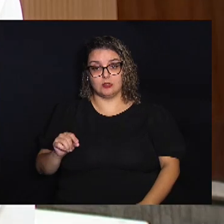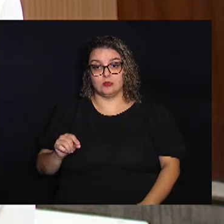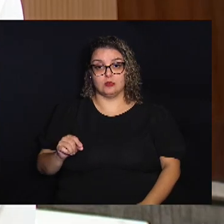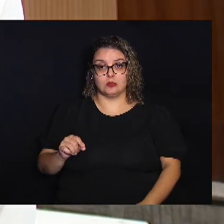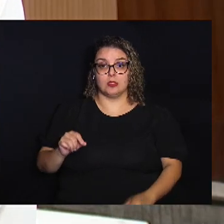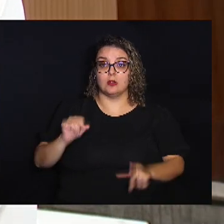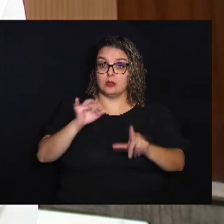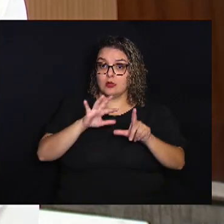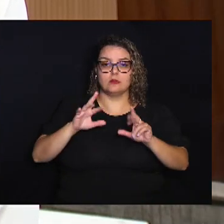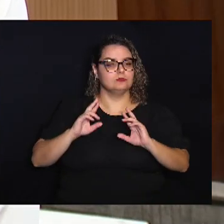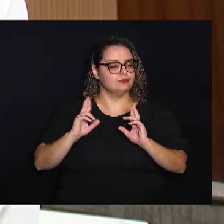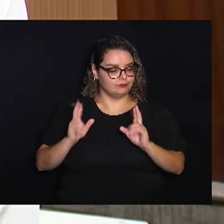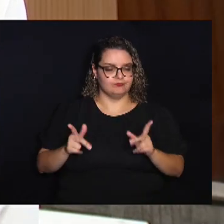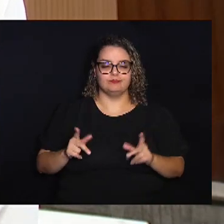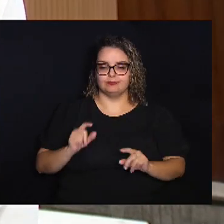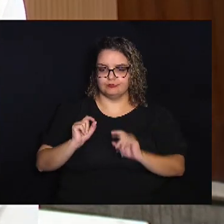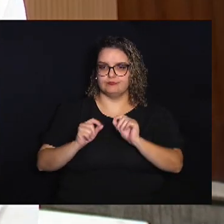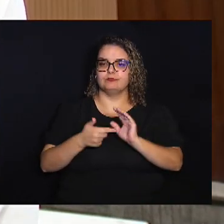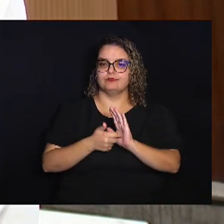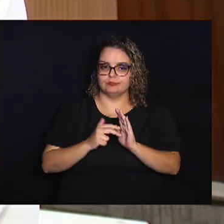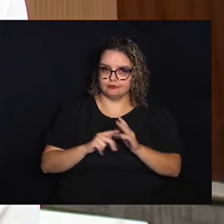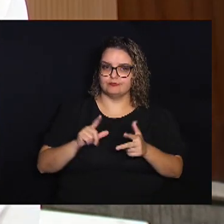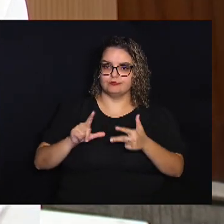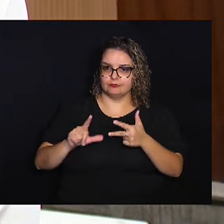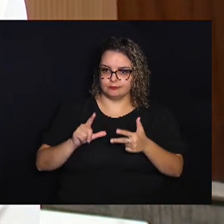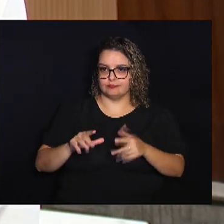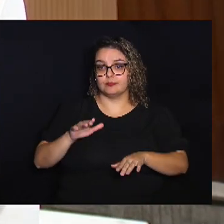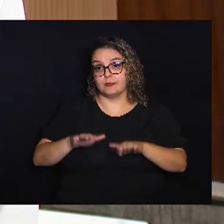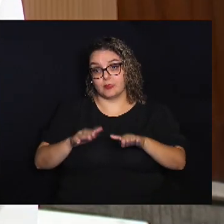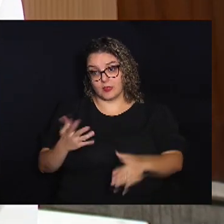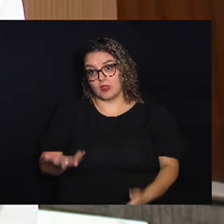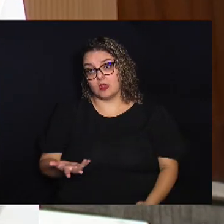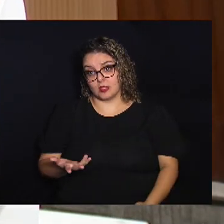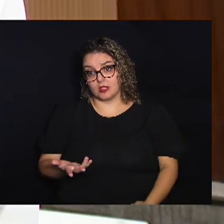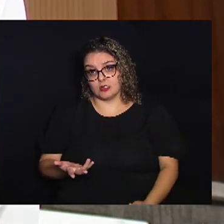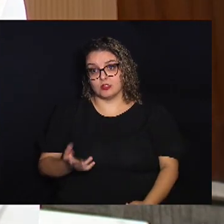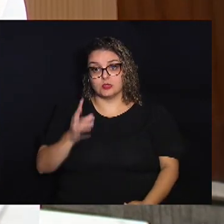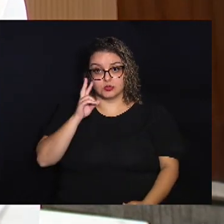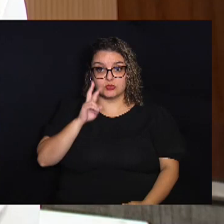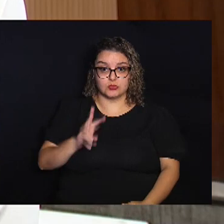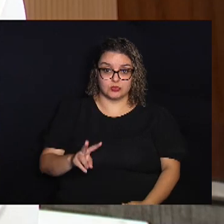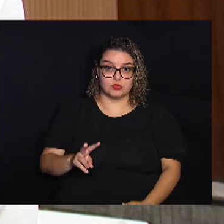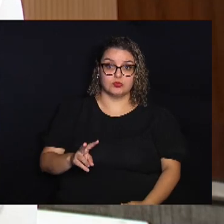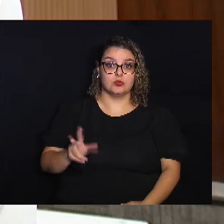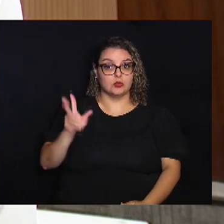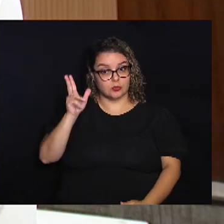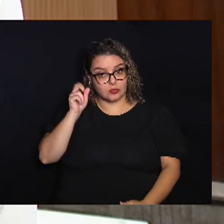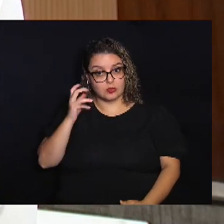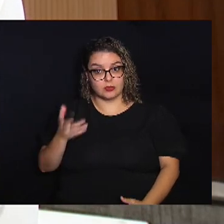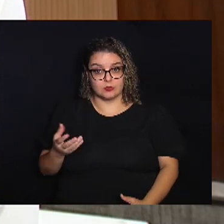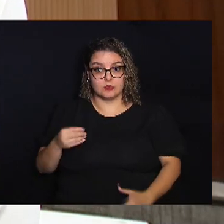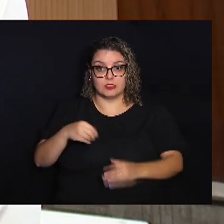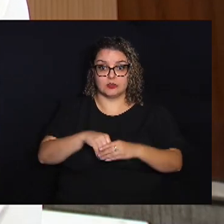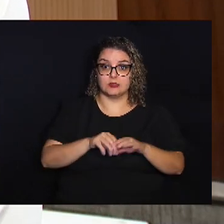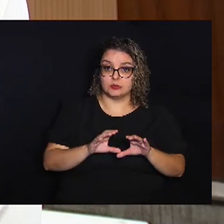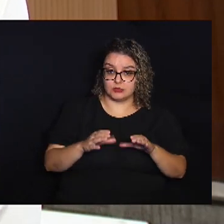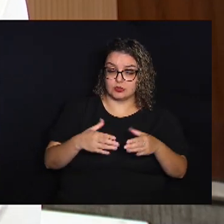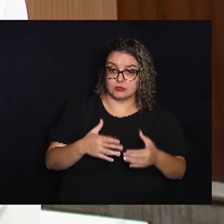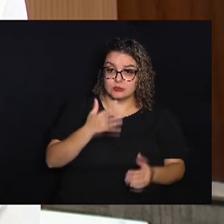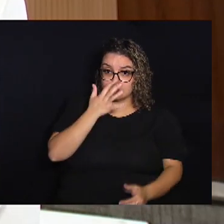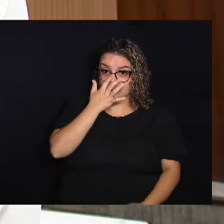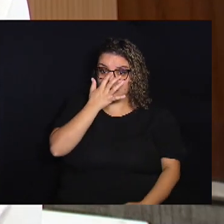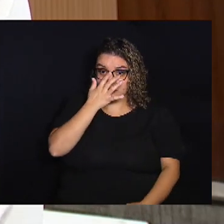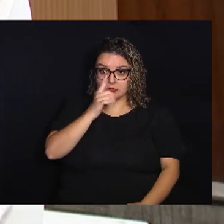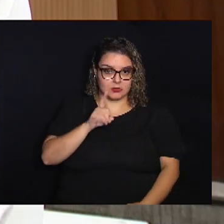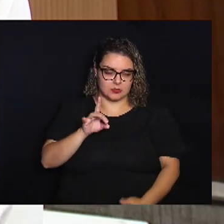imagem totalmente diferente Daquilo que muitas das vezes A gente vê Houve dentro de uma comunidade Que não